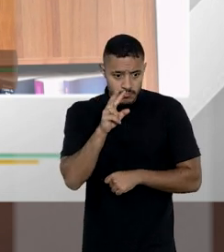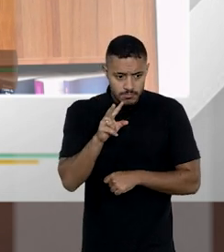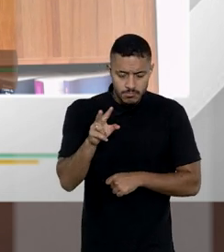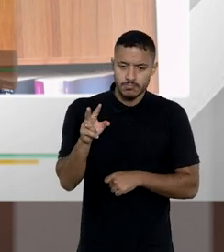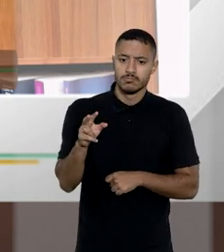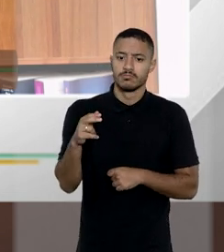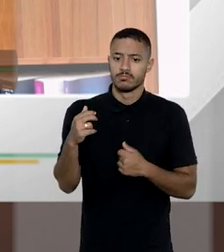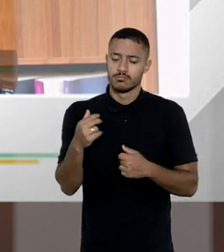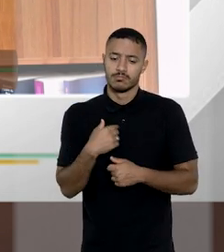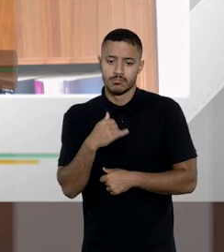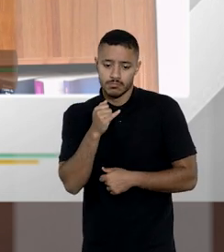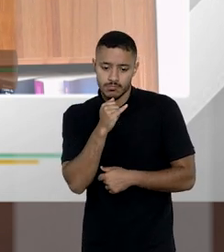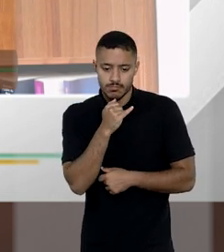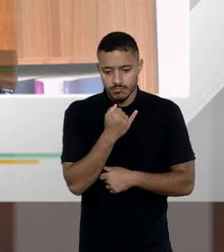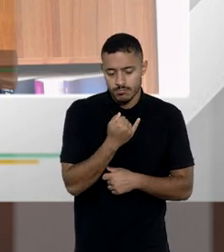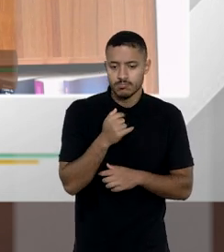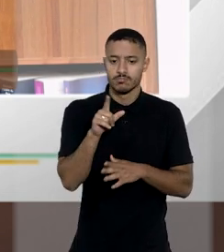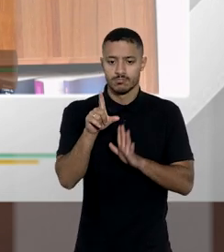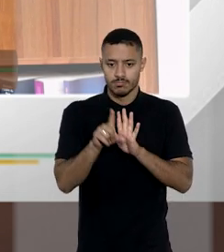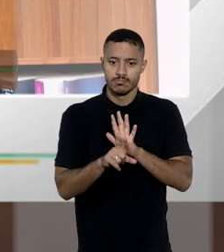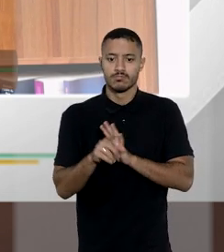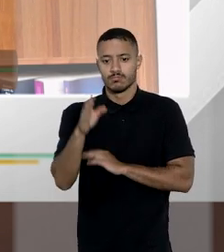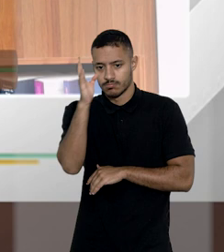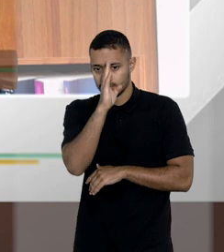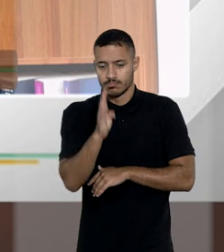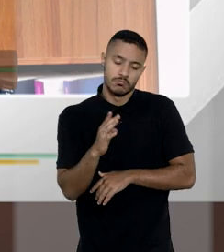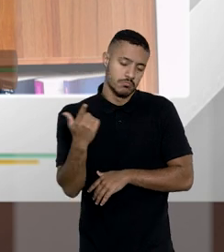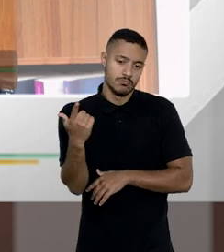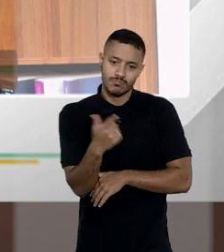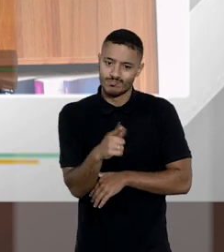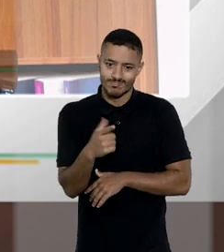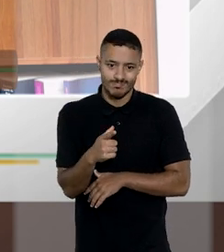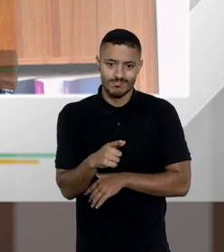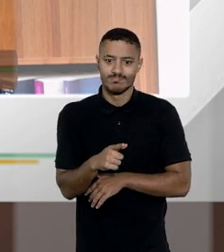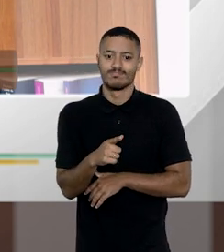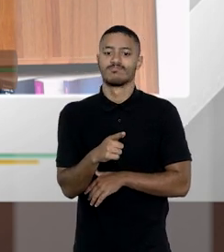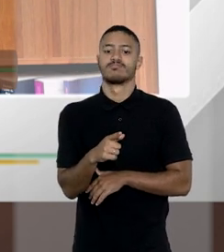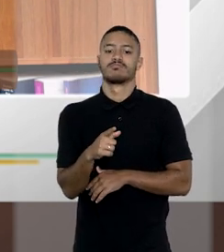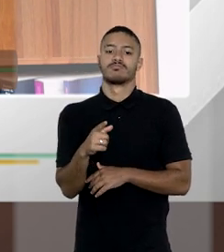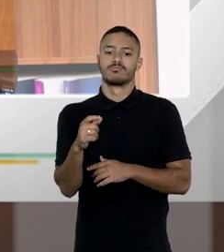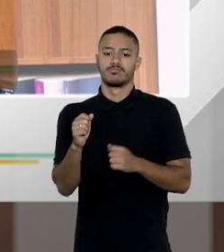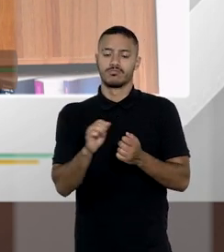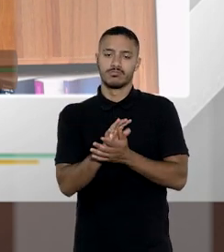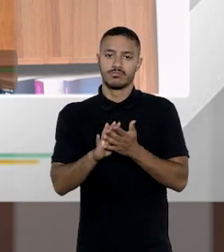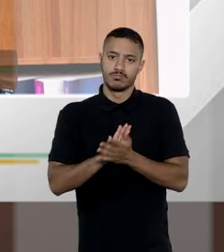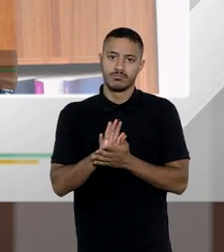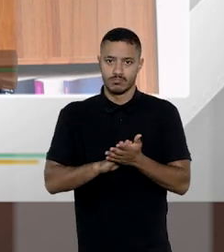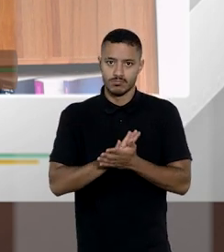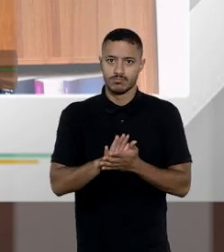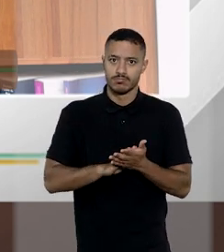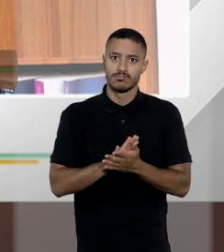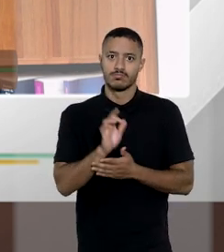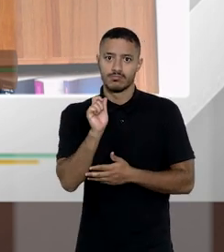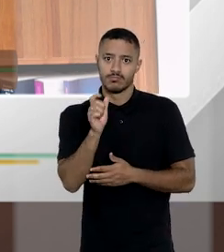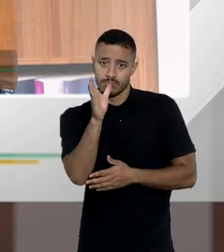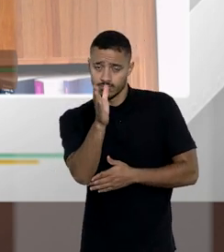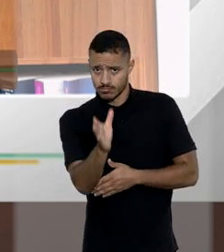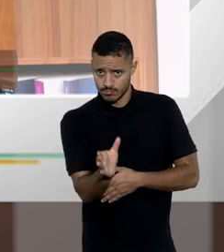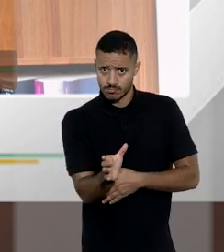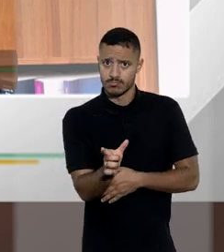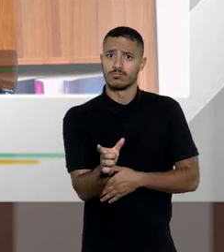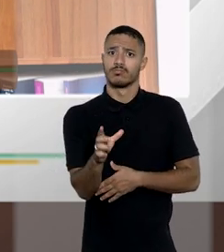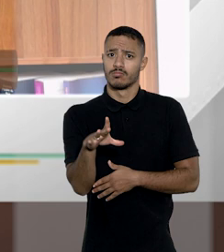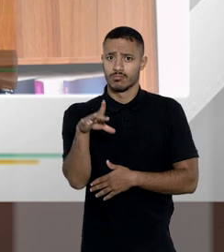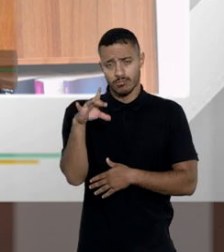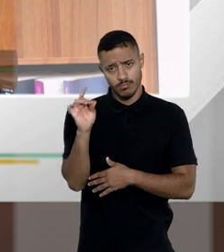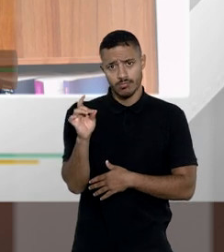afinal de contas a gente infelizmente no sistema jurídico brasileiro não tem pelo código civil nenhuma possibilidade de que você